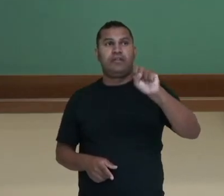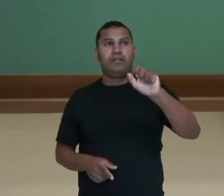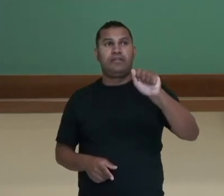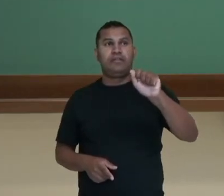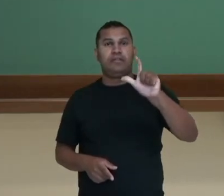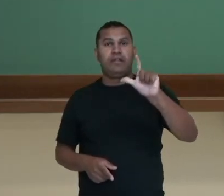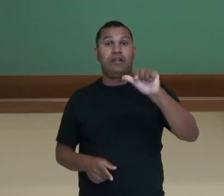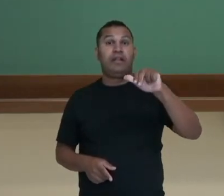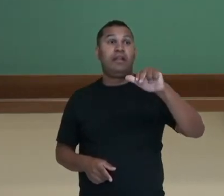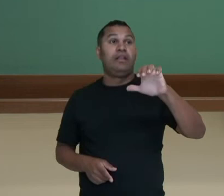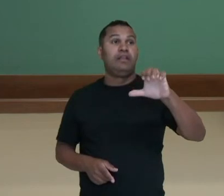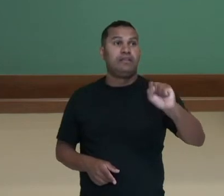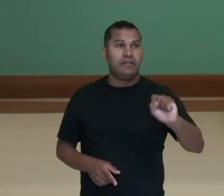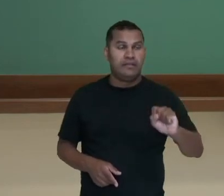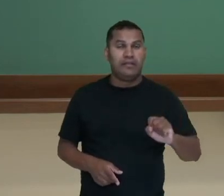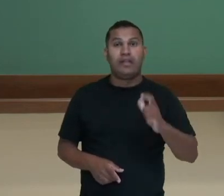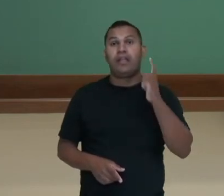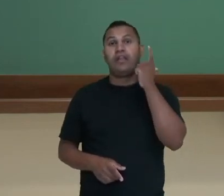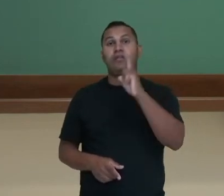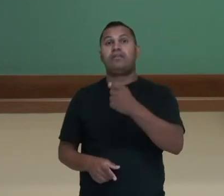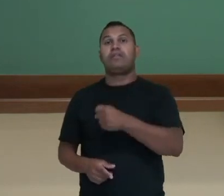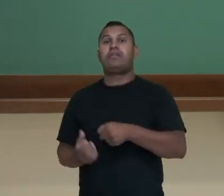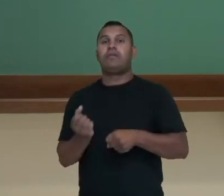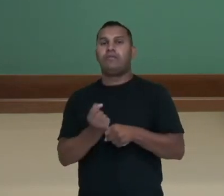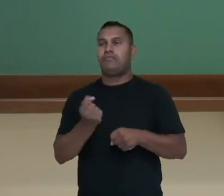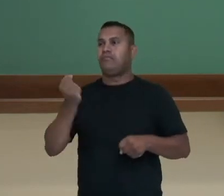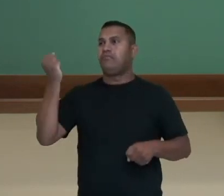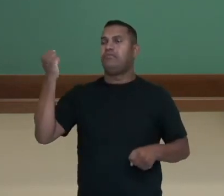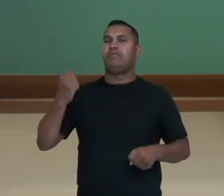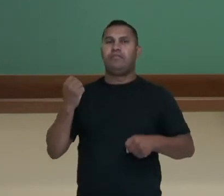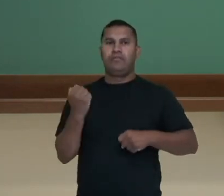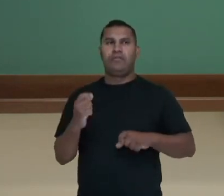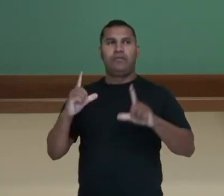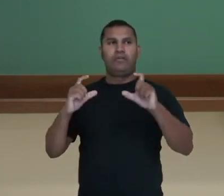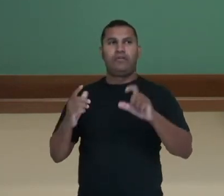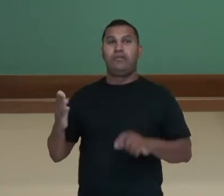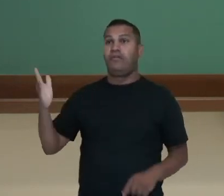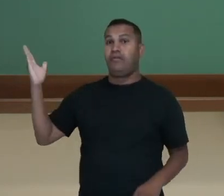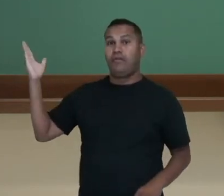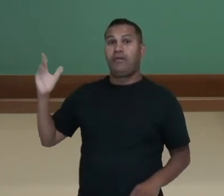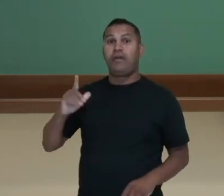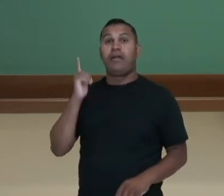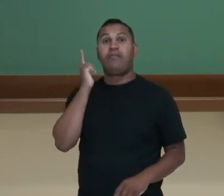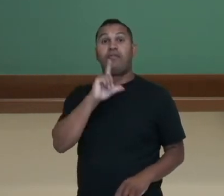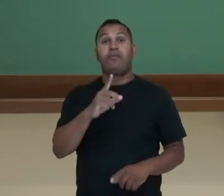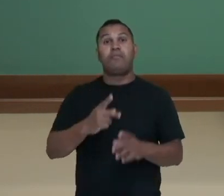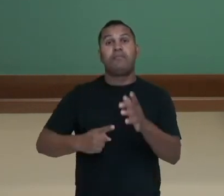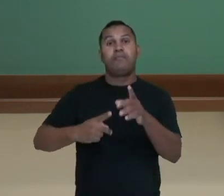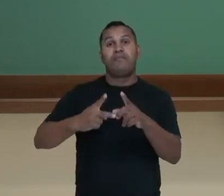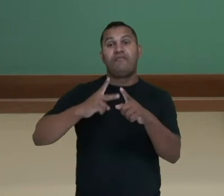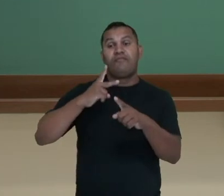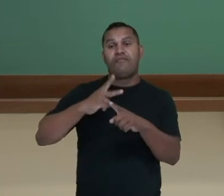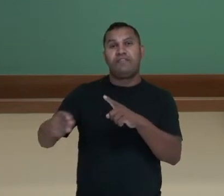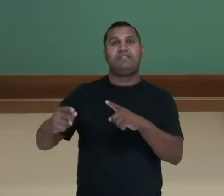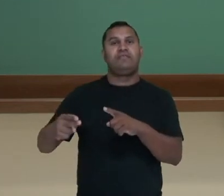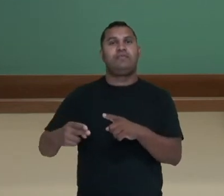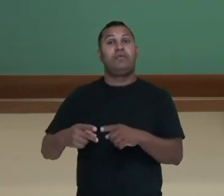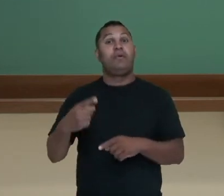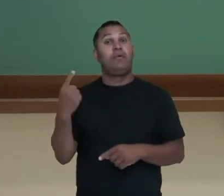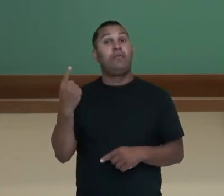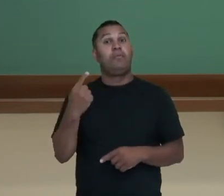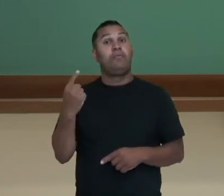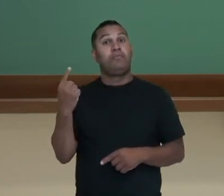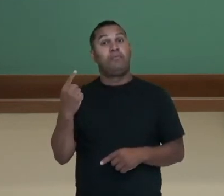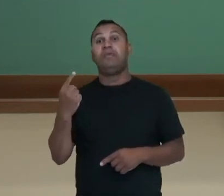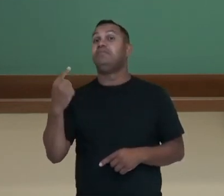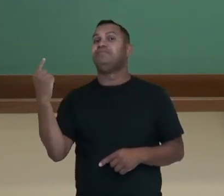do Haiti, no ano de 1804. O Haiti torna-se, portanto, a segunda colônia aqui da América a se